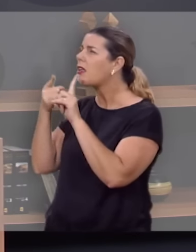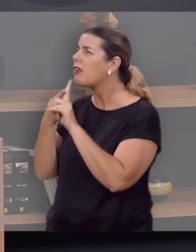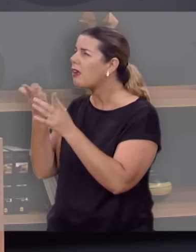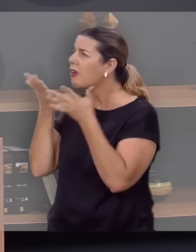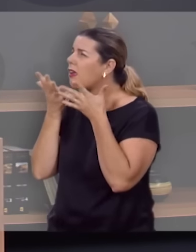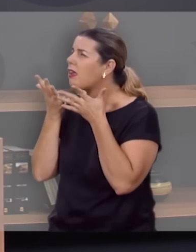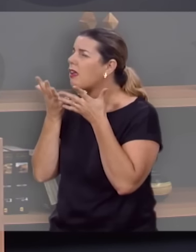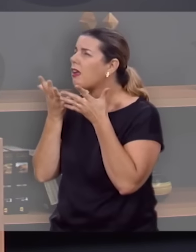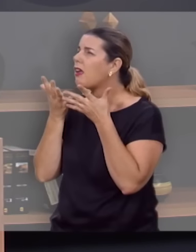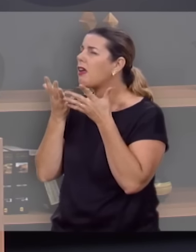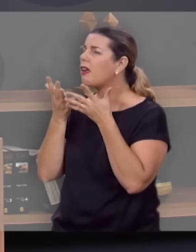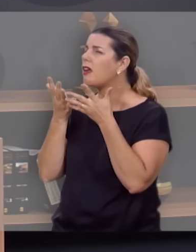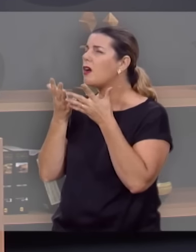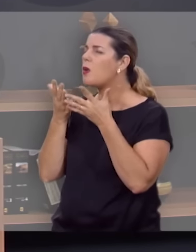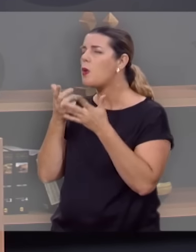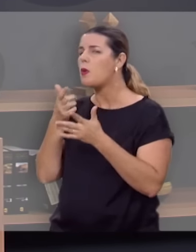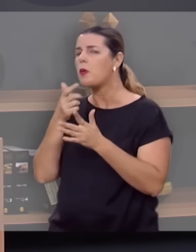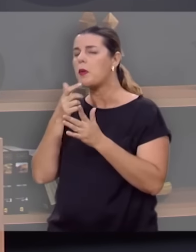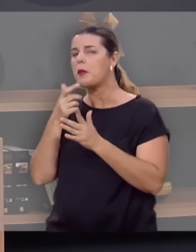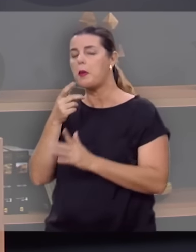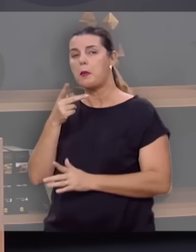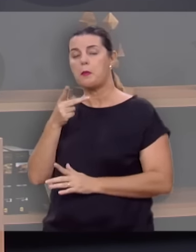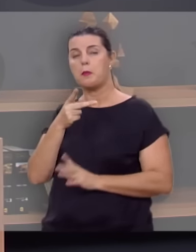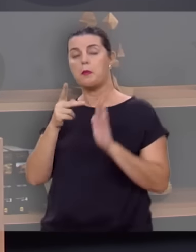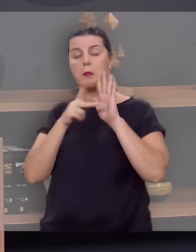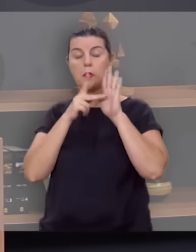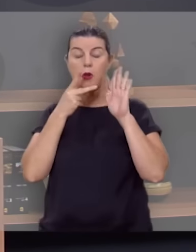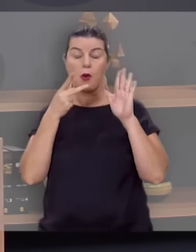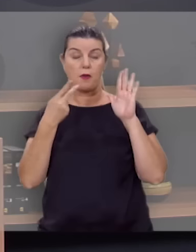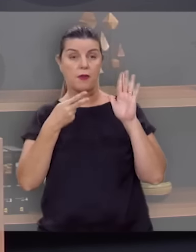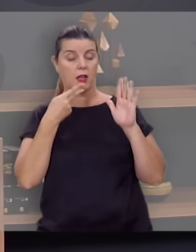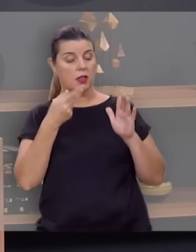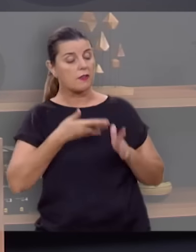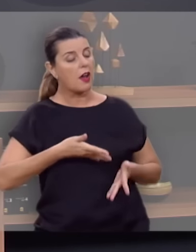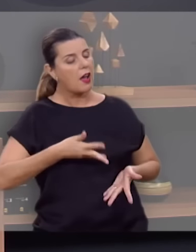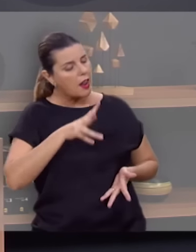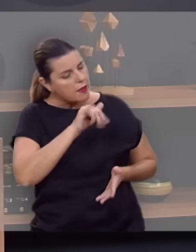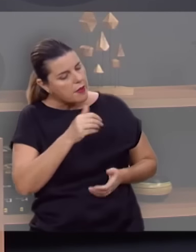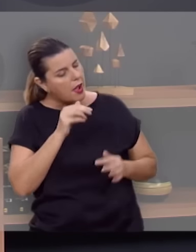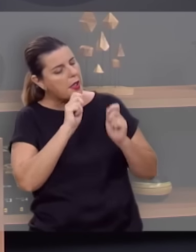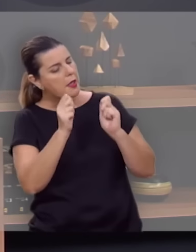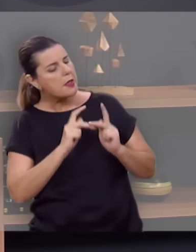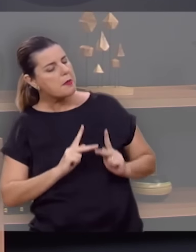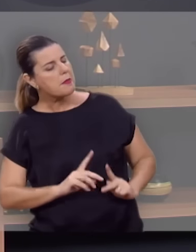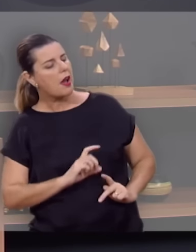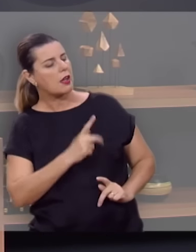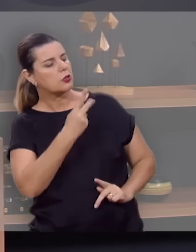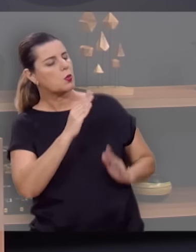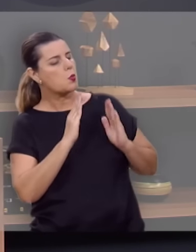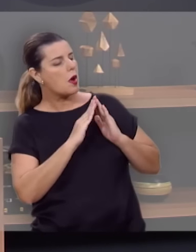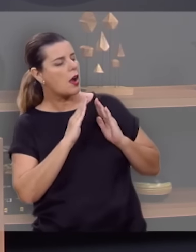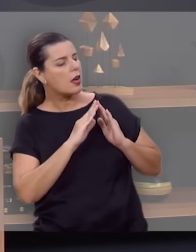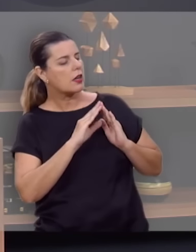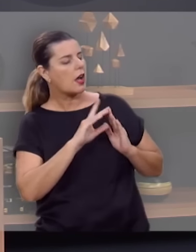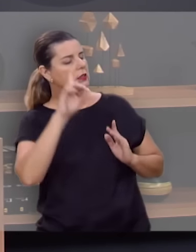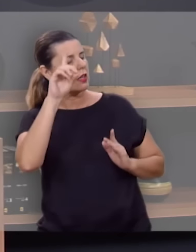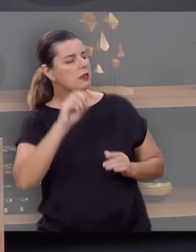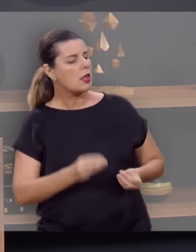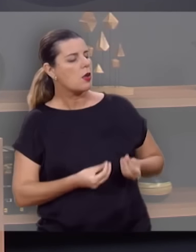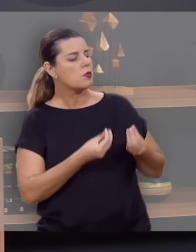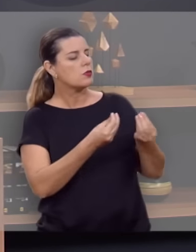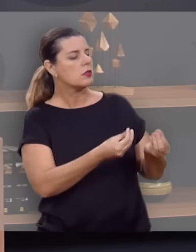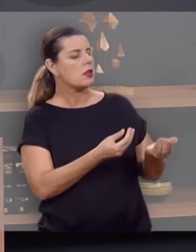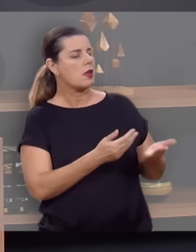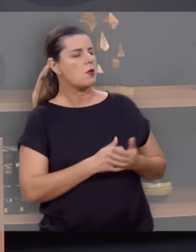mãe, que o profeta Eli disse para ela assim, vai em paz para tua casa, e o Deus de Israel te